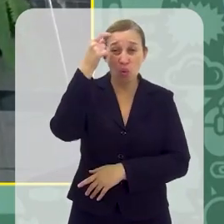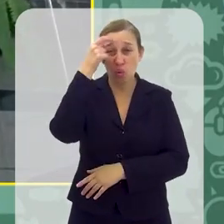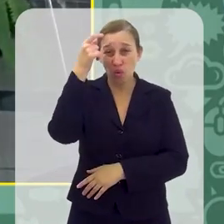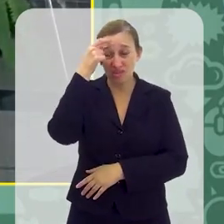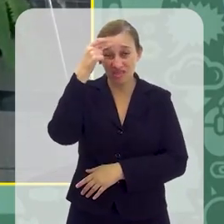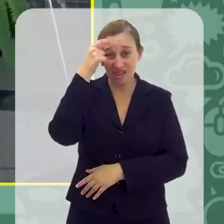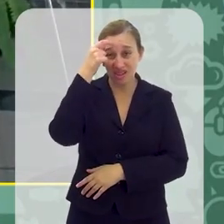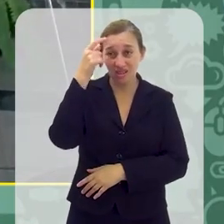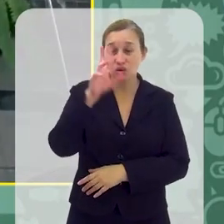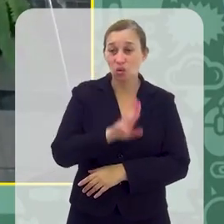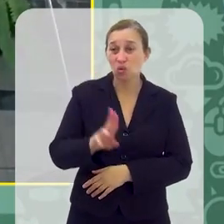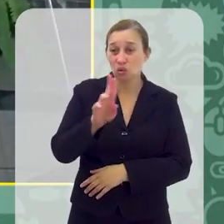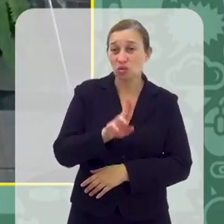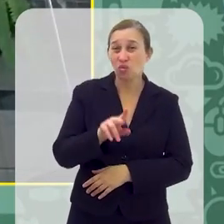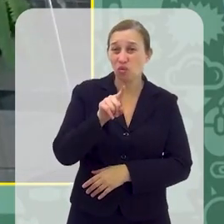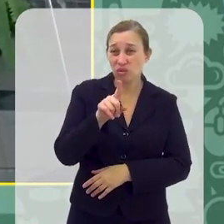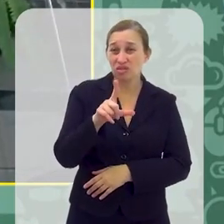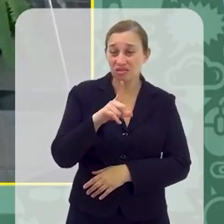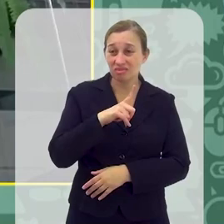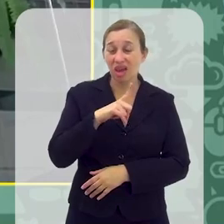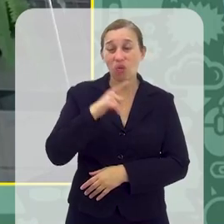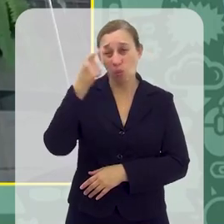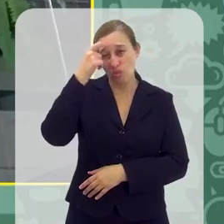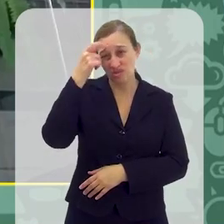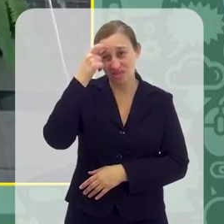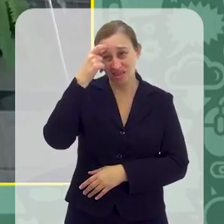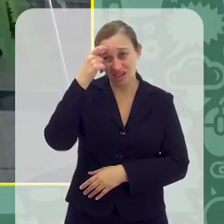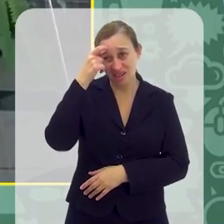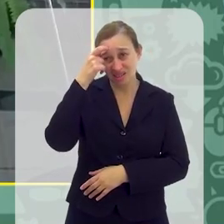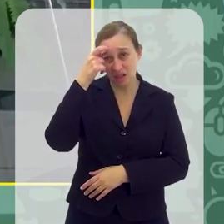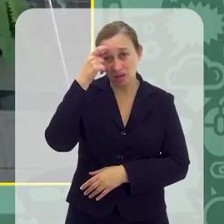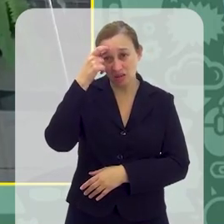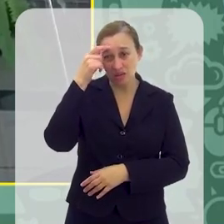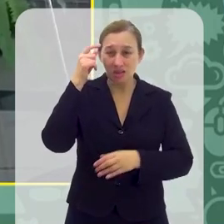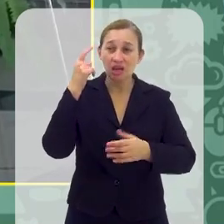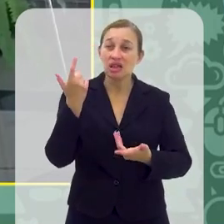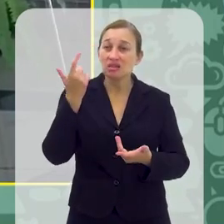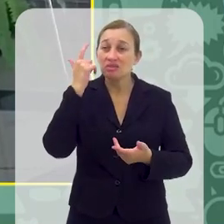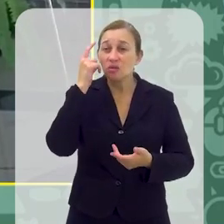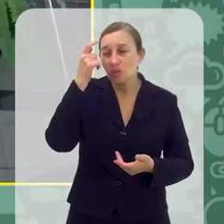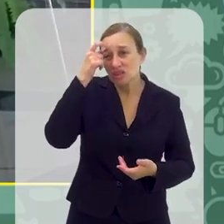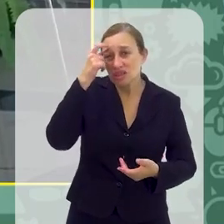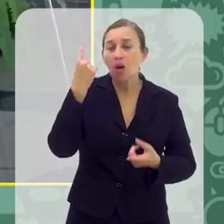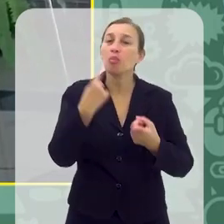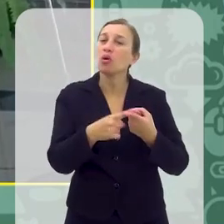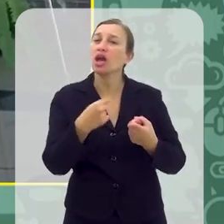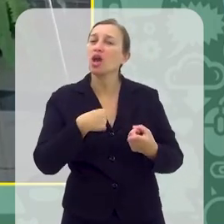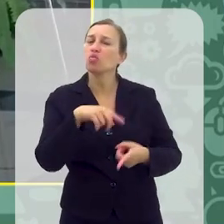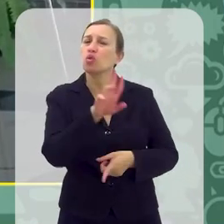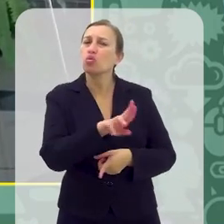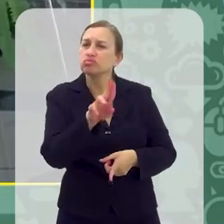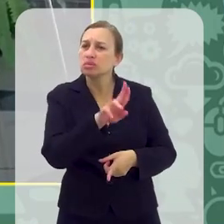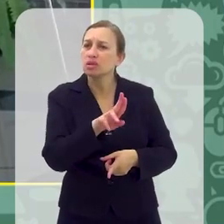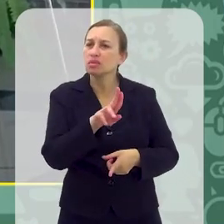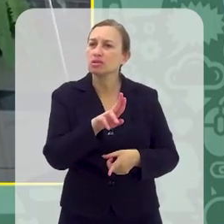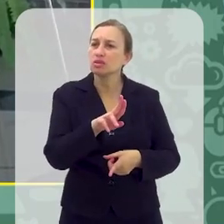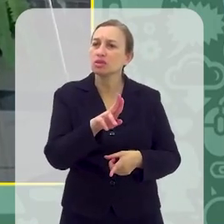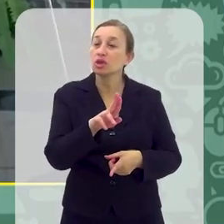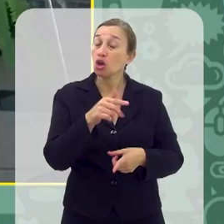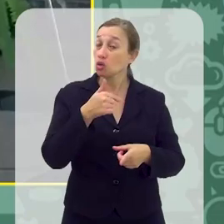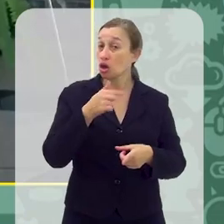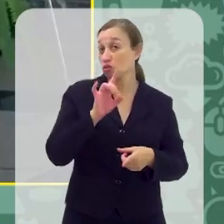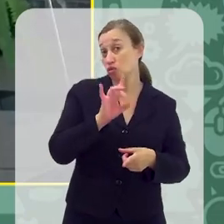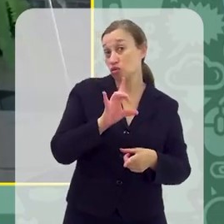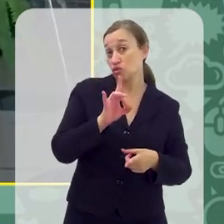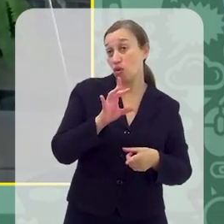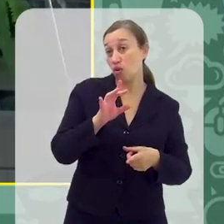consciente é o uso do qual você tem consciência. Você está refletindo, é o uso refletido. O que eu estou fazendo aqui? Eu estou